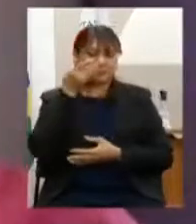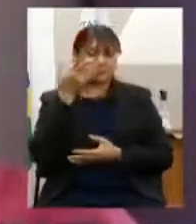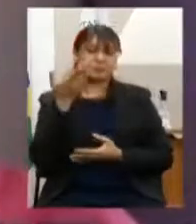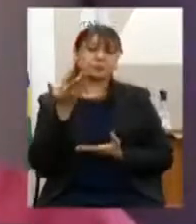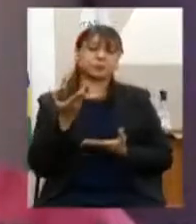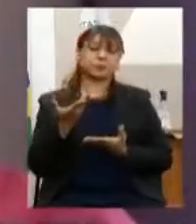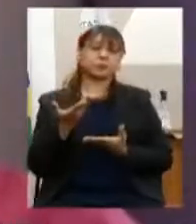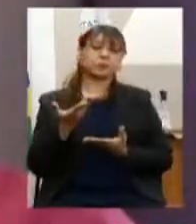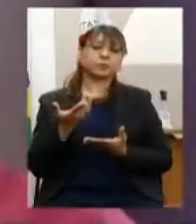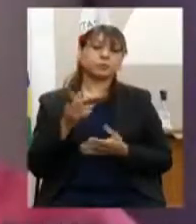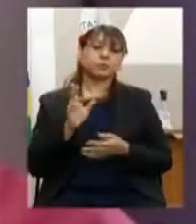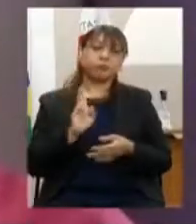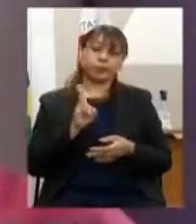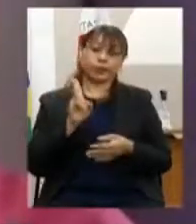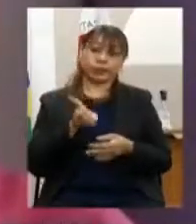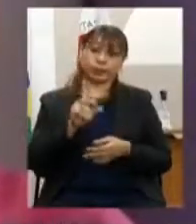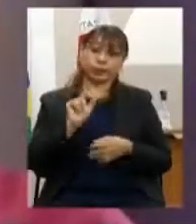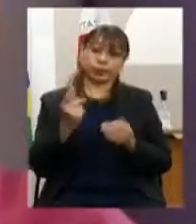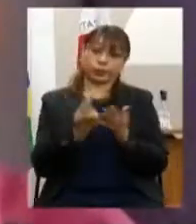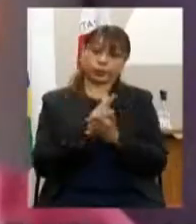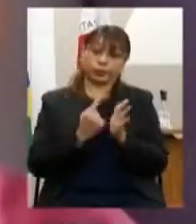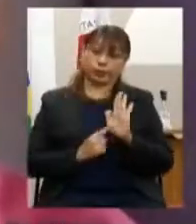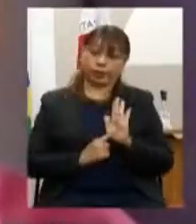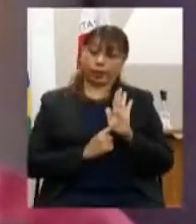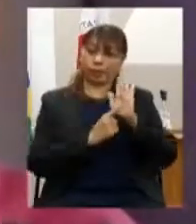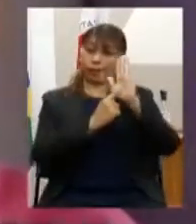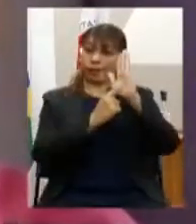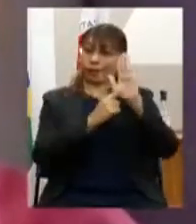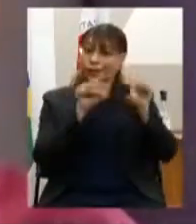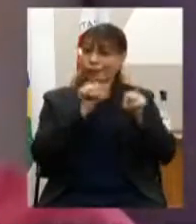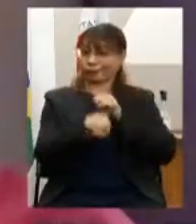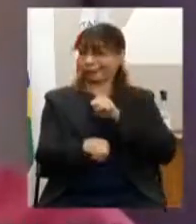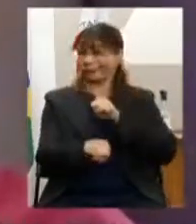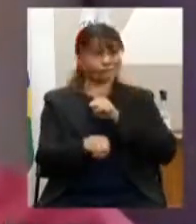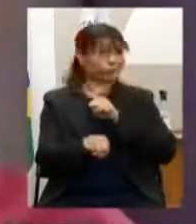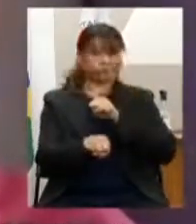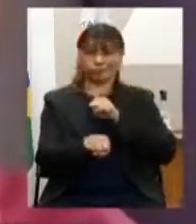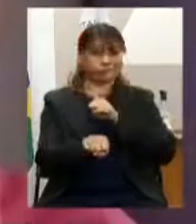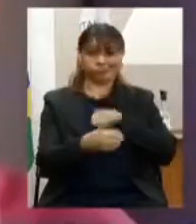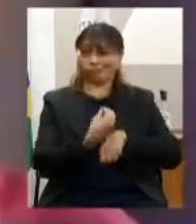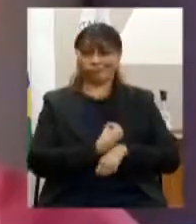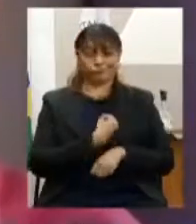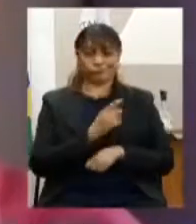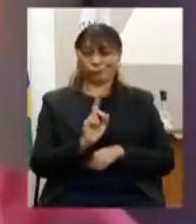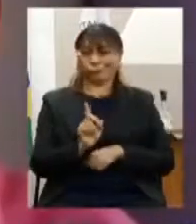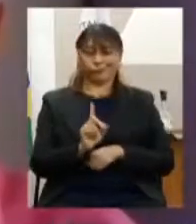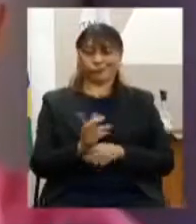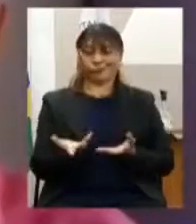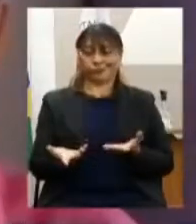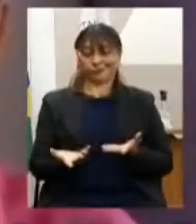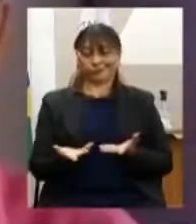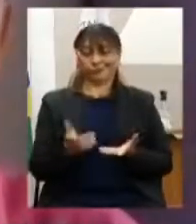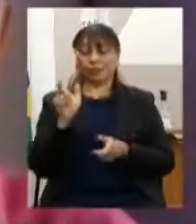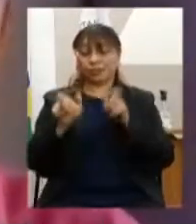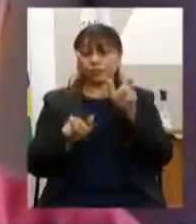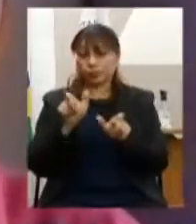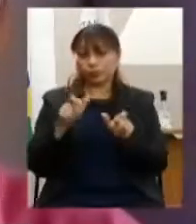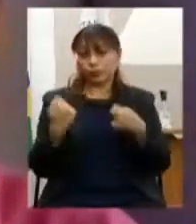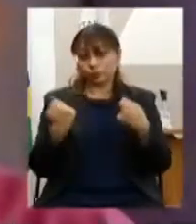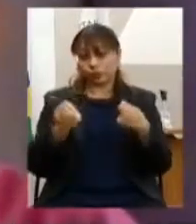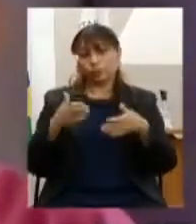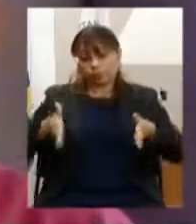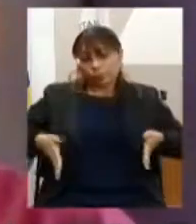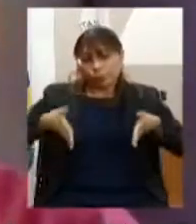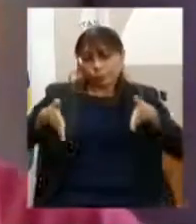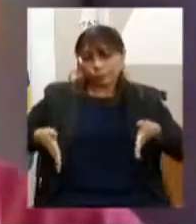vezes os elevadores estavam estragados, não funcionavam direito, as pessoas usuárias de cadeira